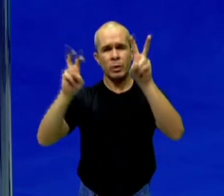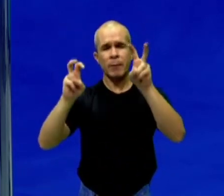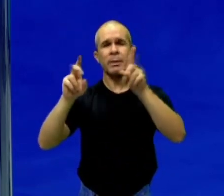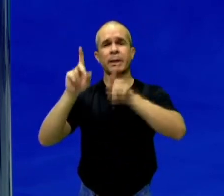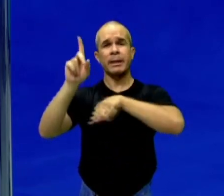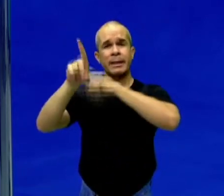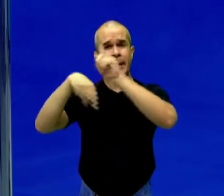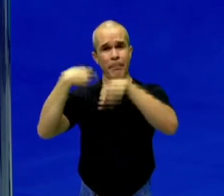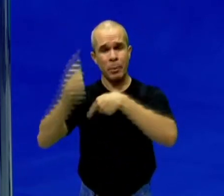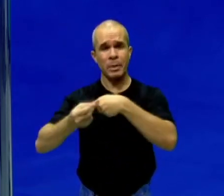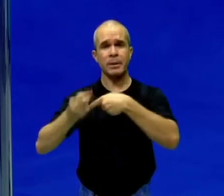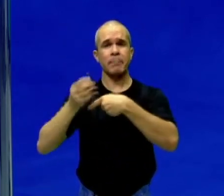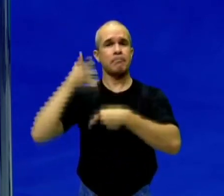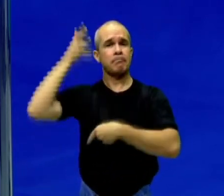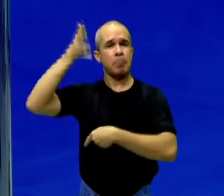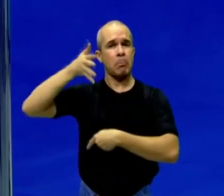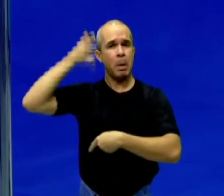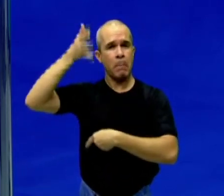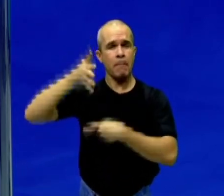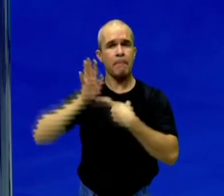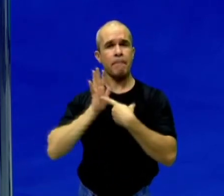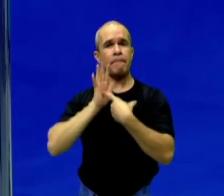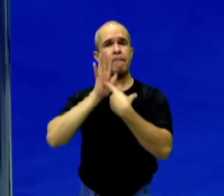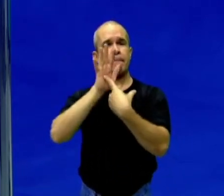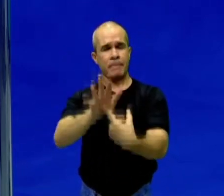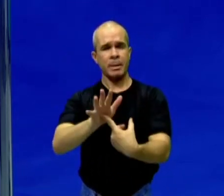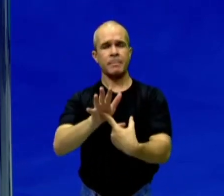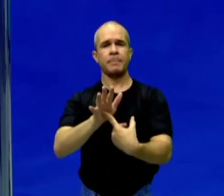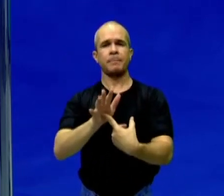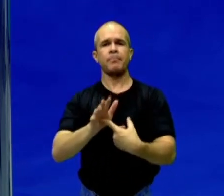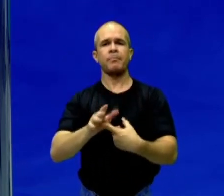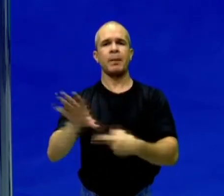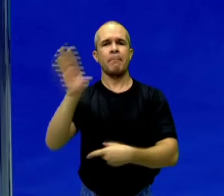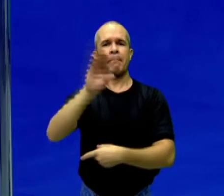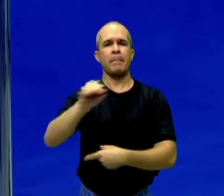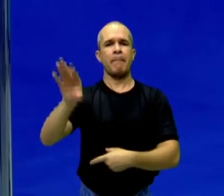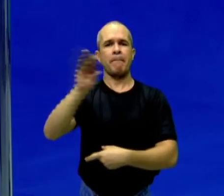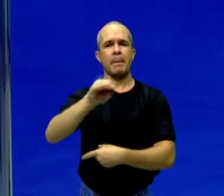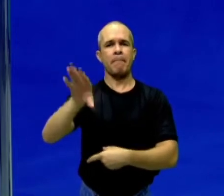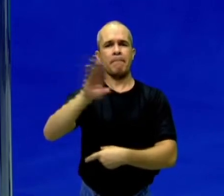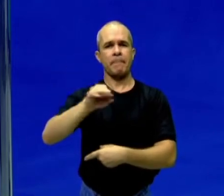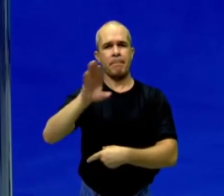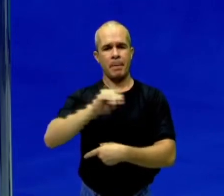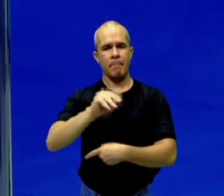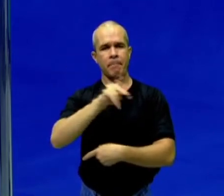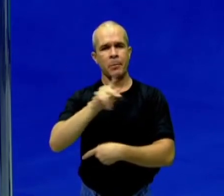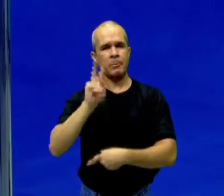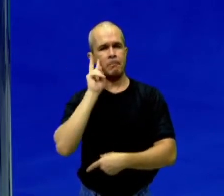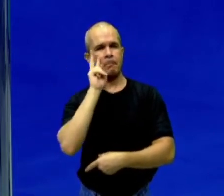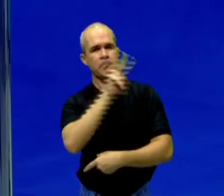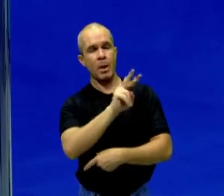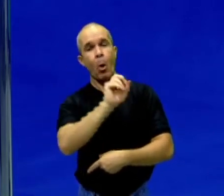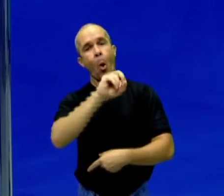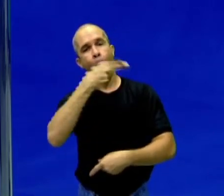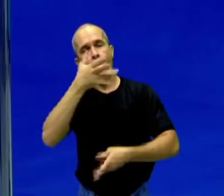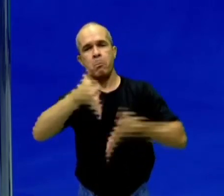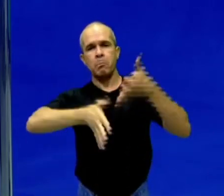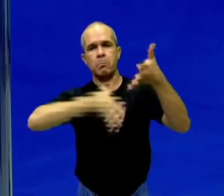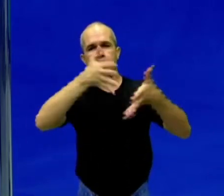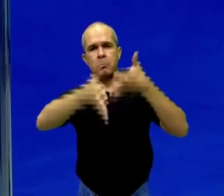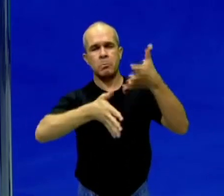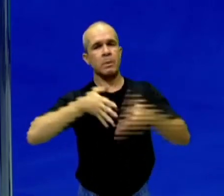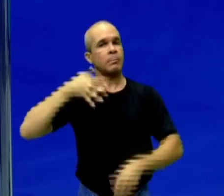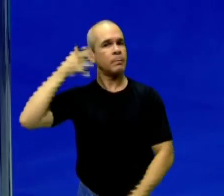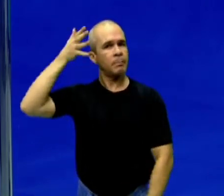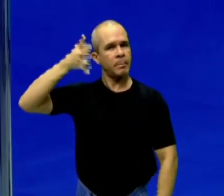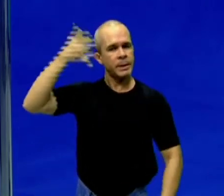explanar essa revisão do tema e apresentar oralmente para o seu professor. Muito bem. Ao apresentar oralmente para o seu